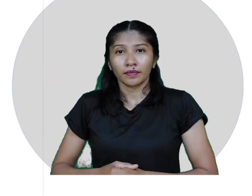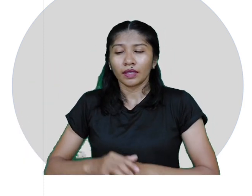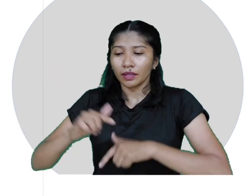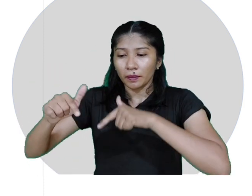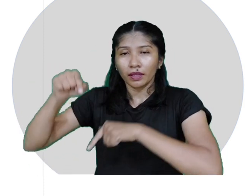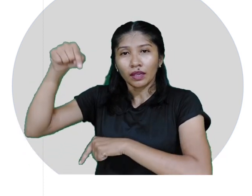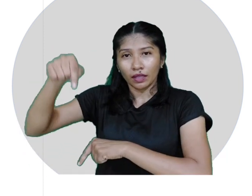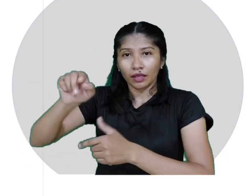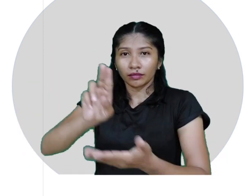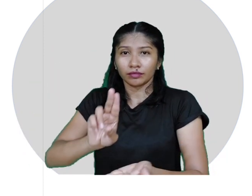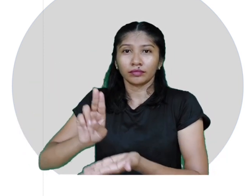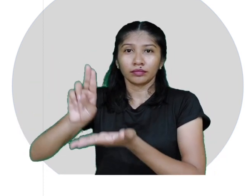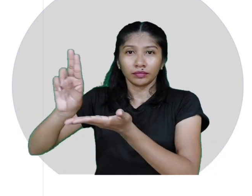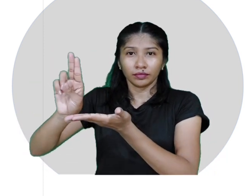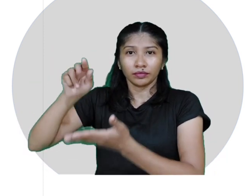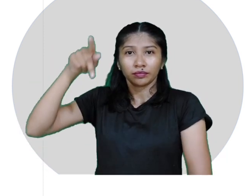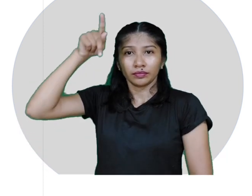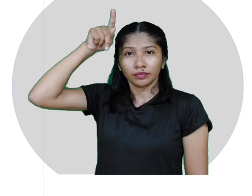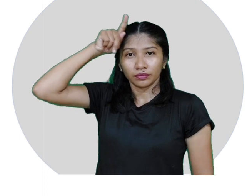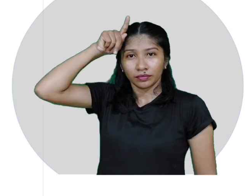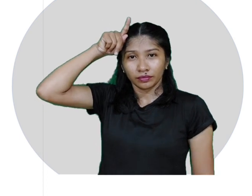de Paritinhas.